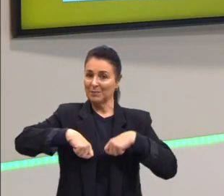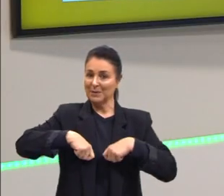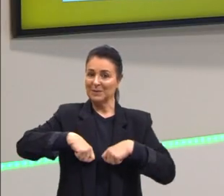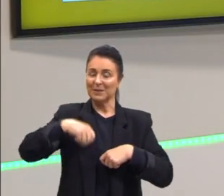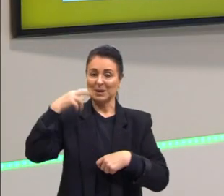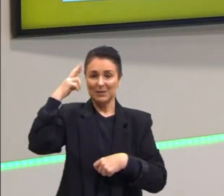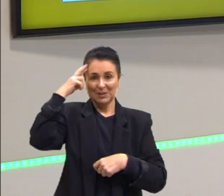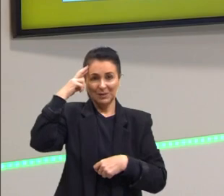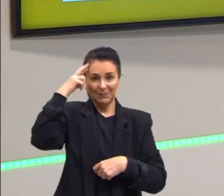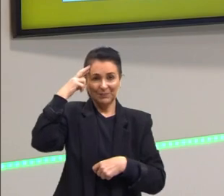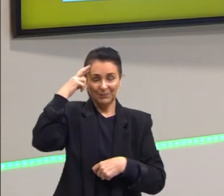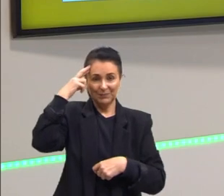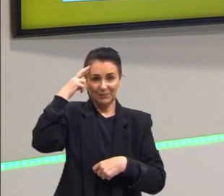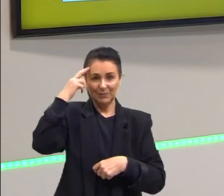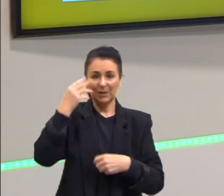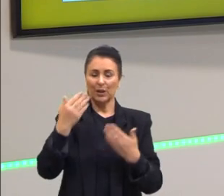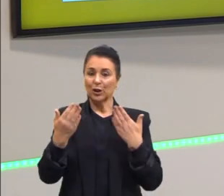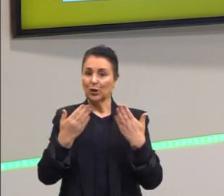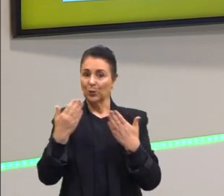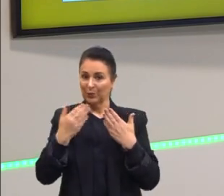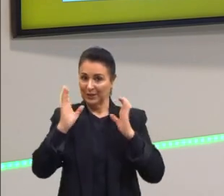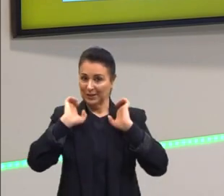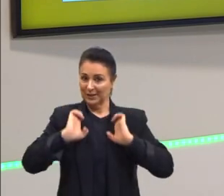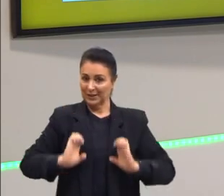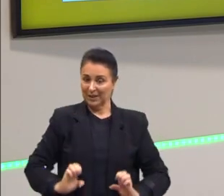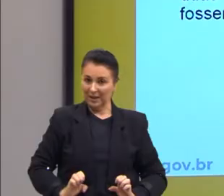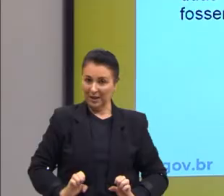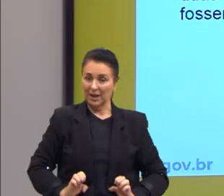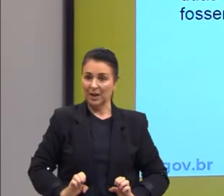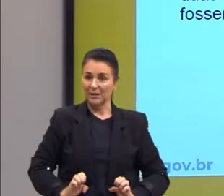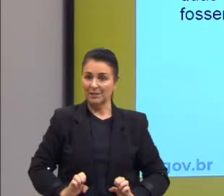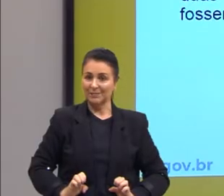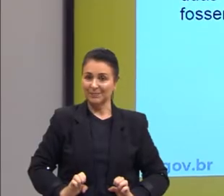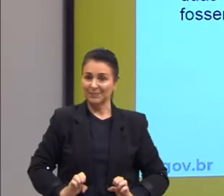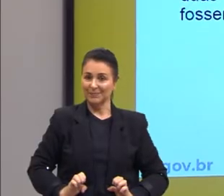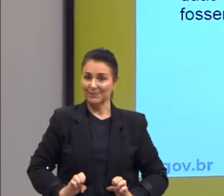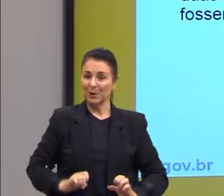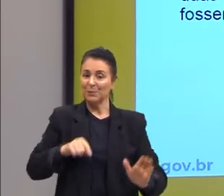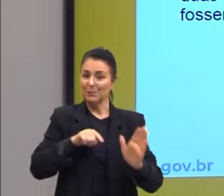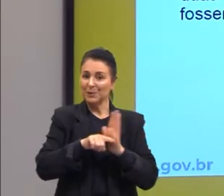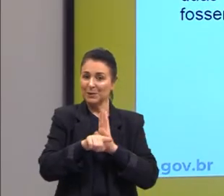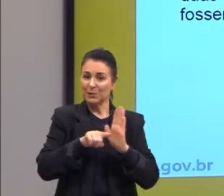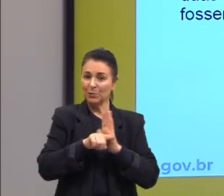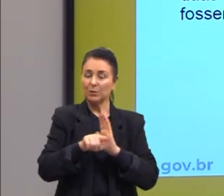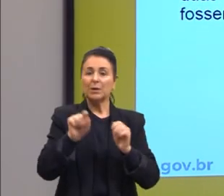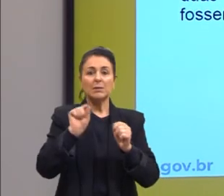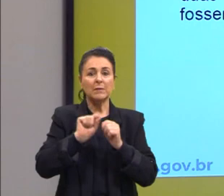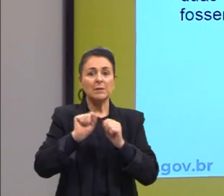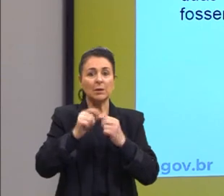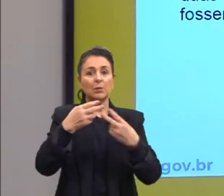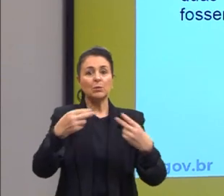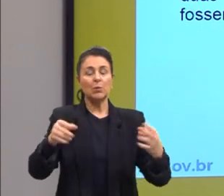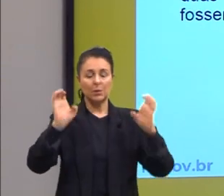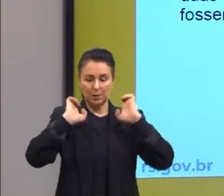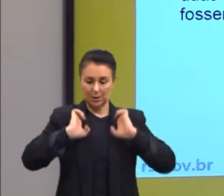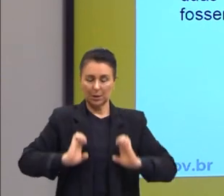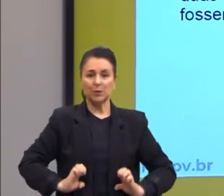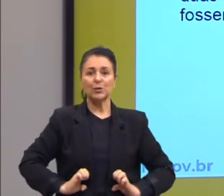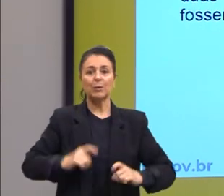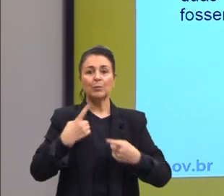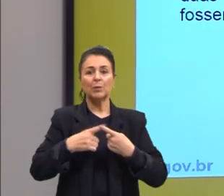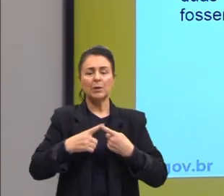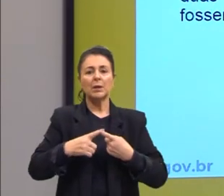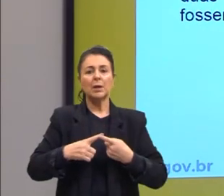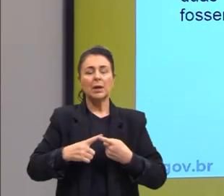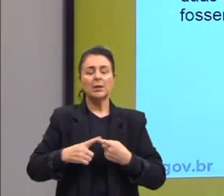questão à ética, sobre o nosso problema central, eles agiram de forma ética porque eles